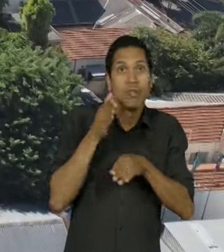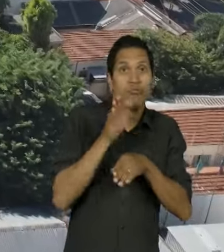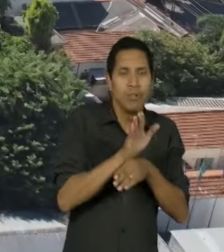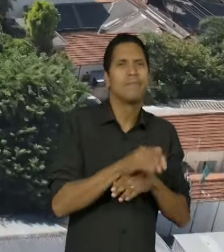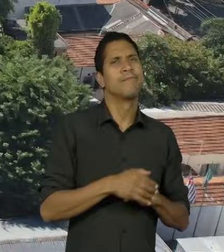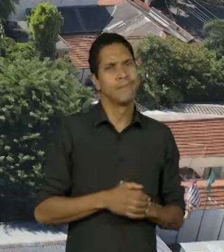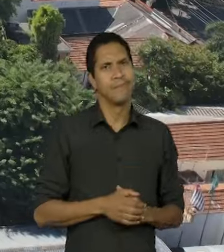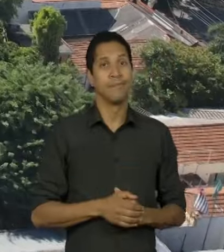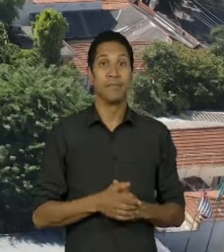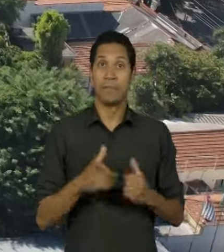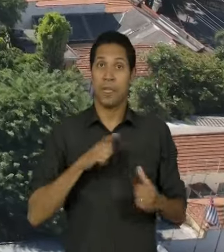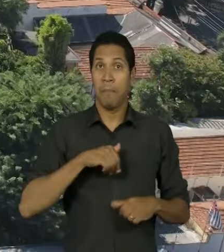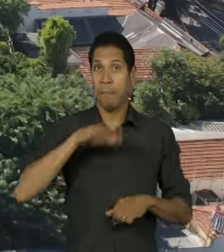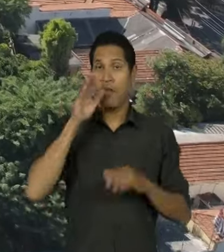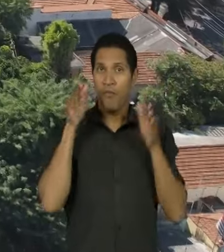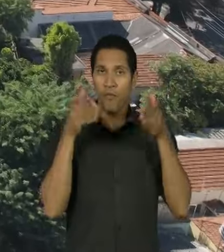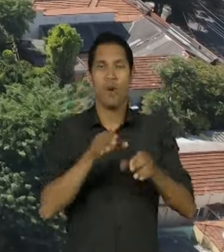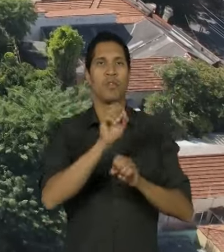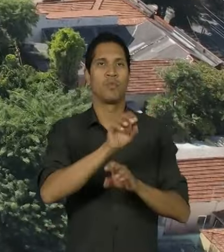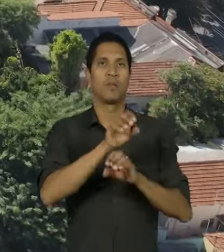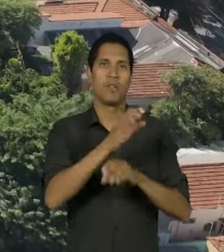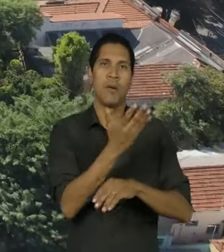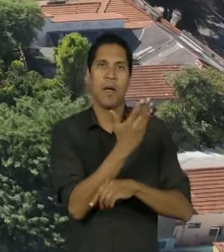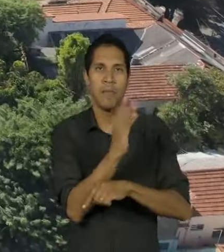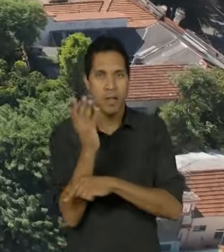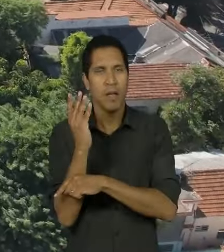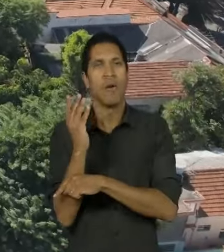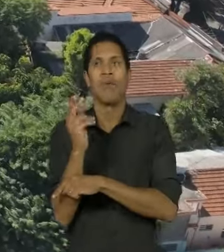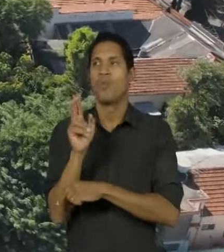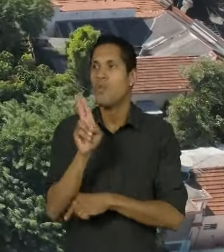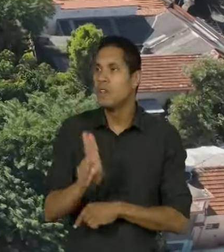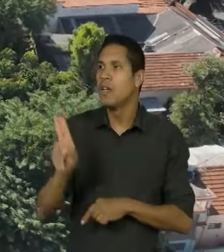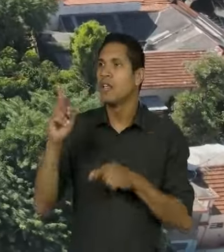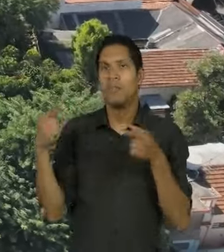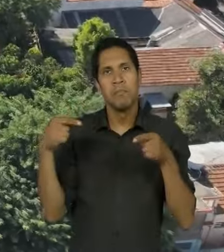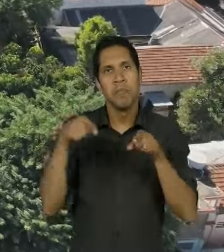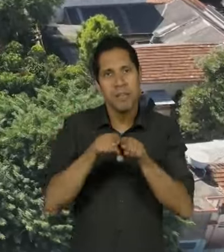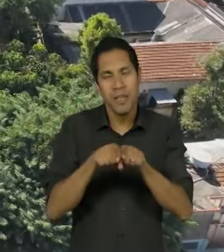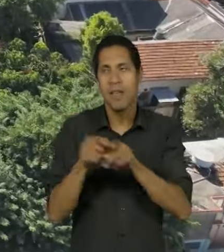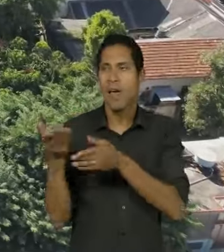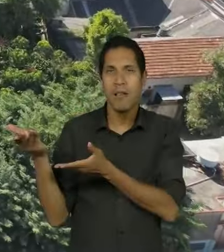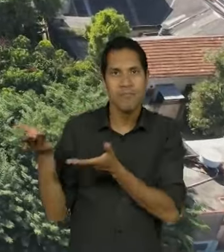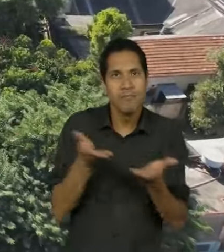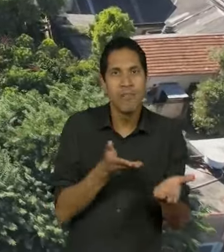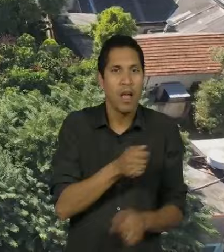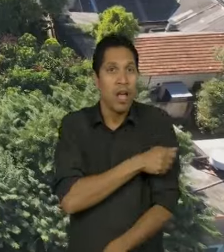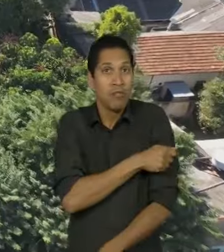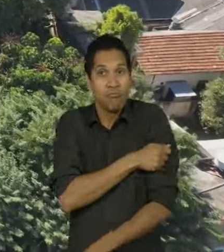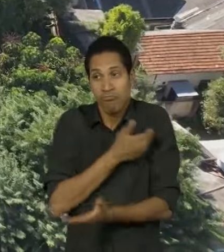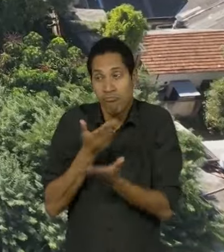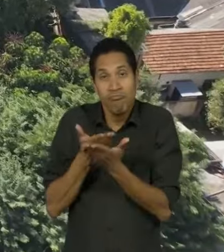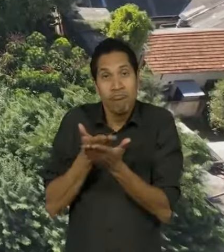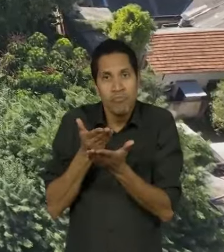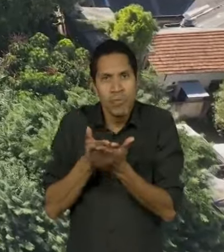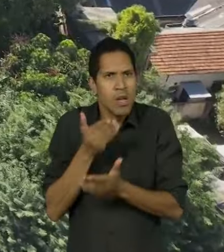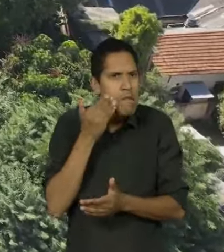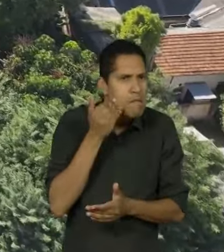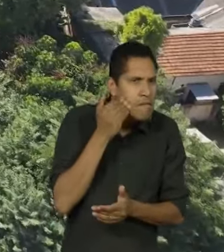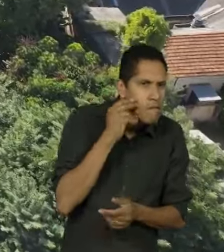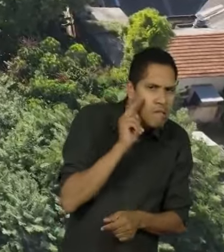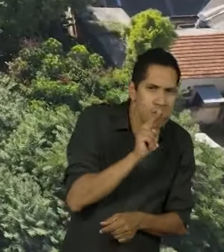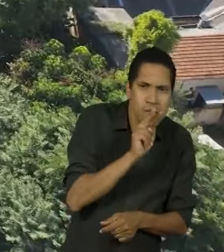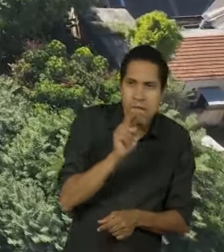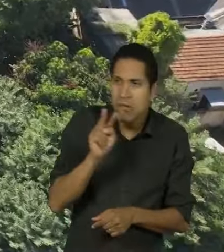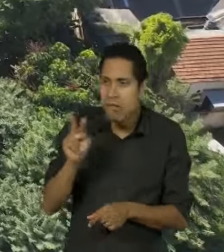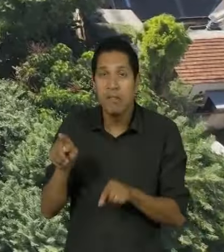educação ambiental. Então, nós temos uma parceria com algumas universidades que trazem estudantes de biologia ou de